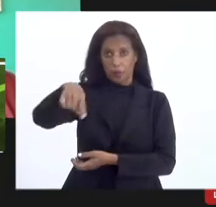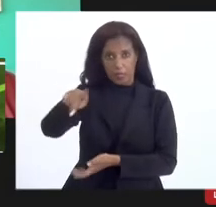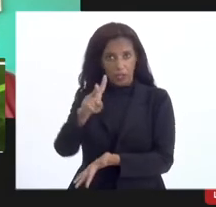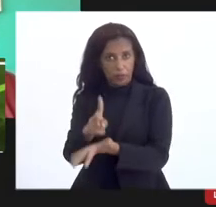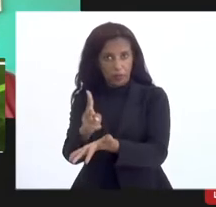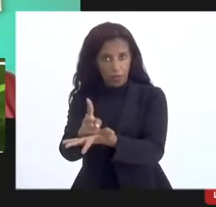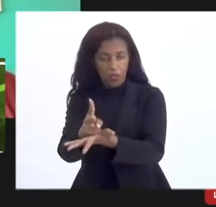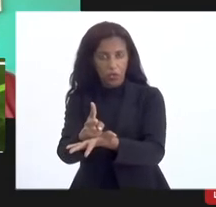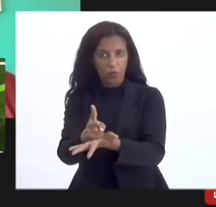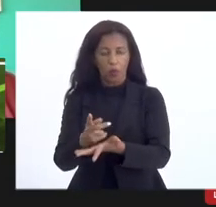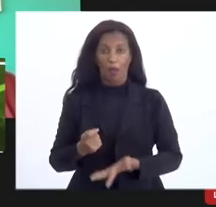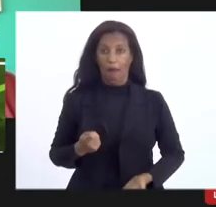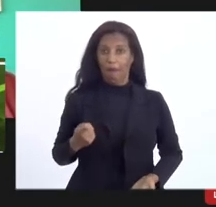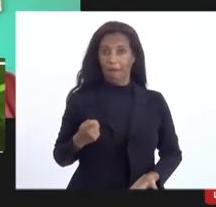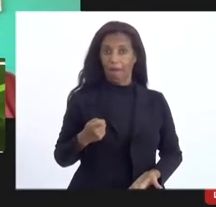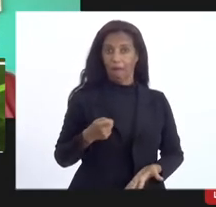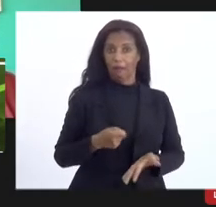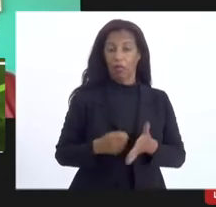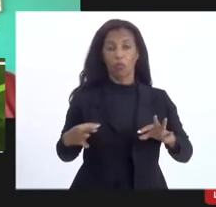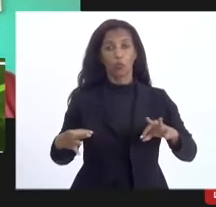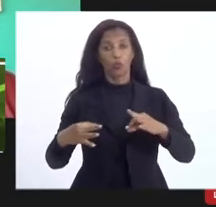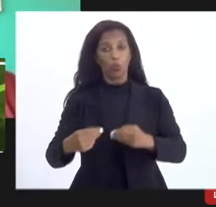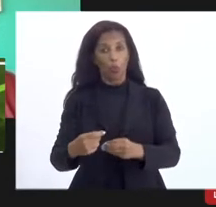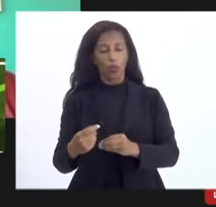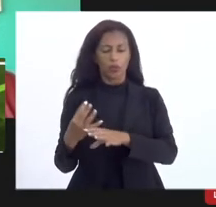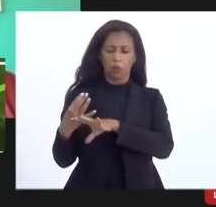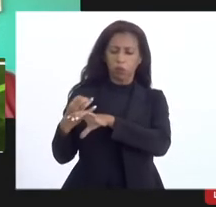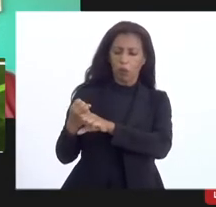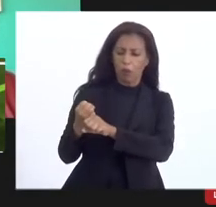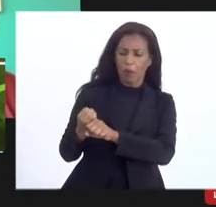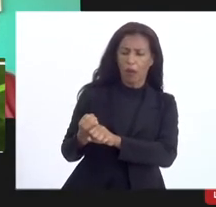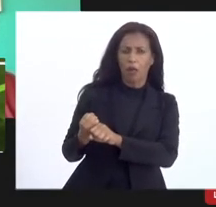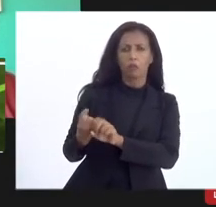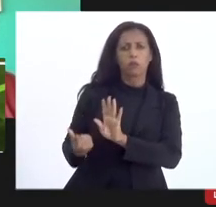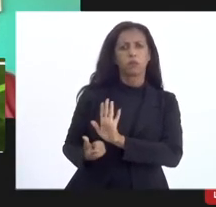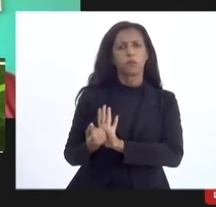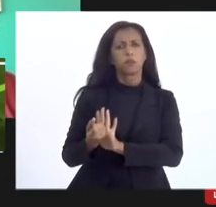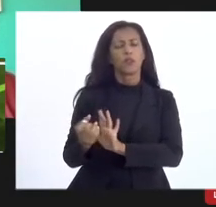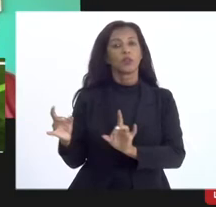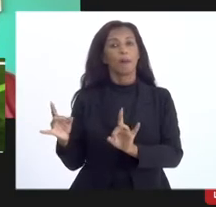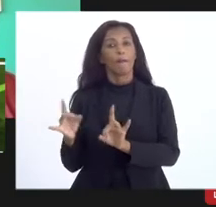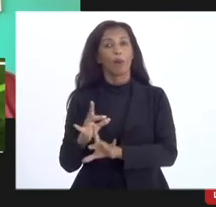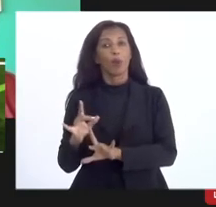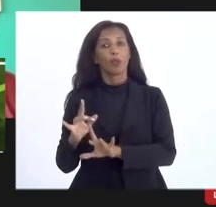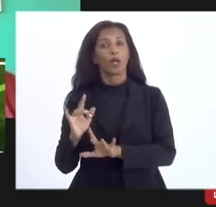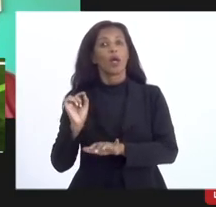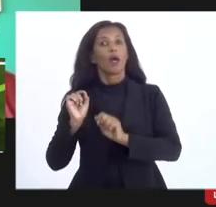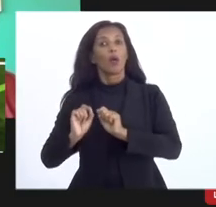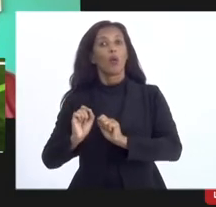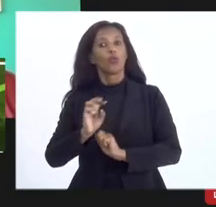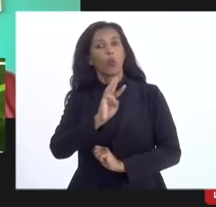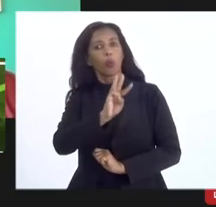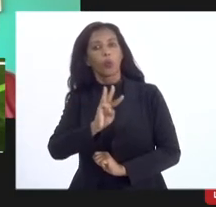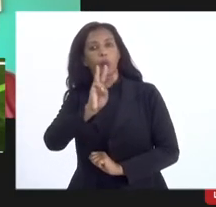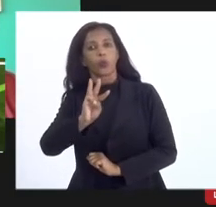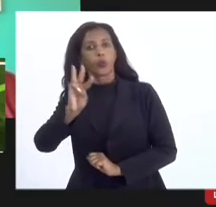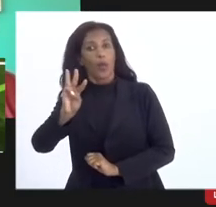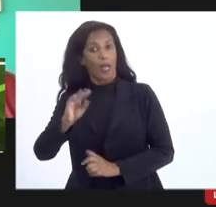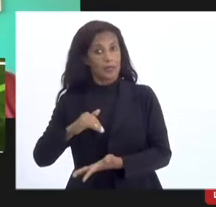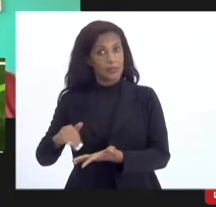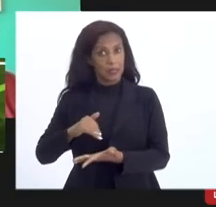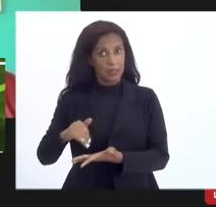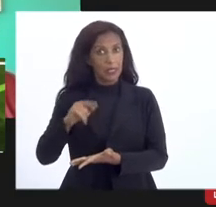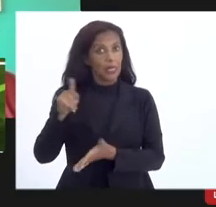a garantir que todas as prestações estarão disponíveis no site da secretaria tá